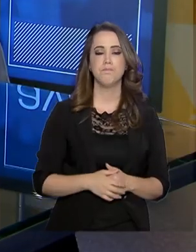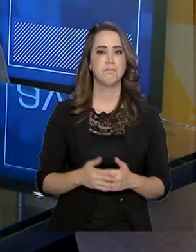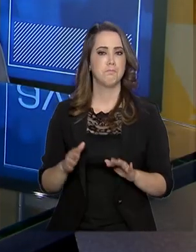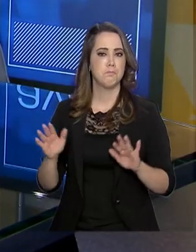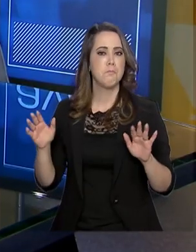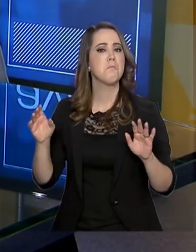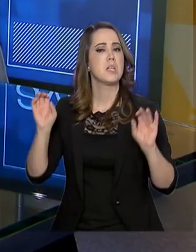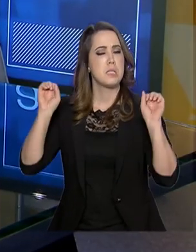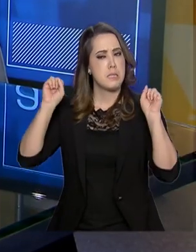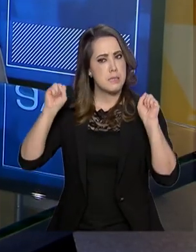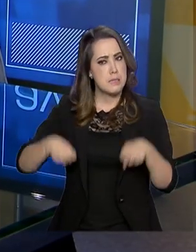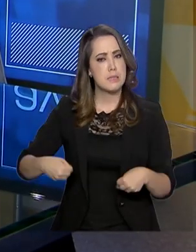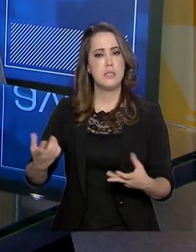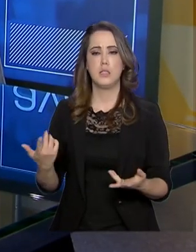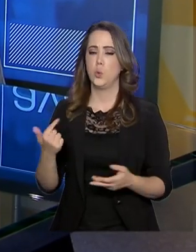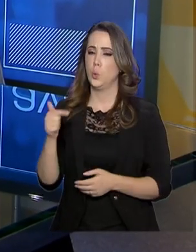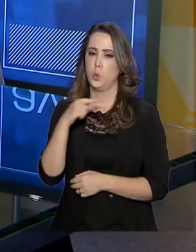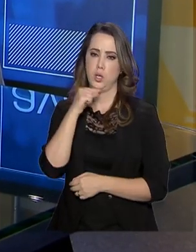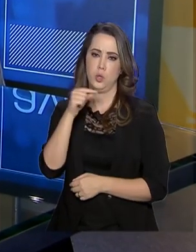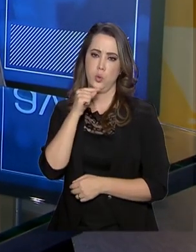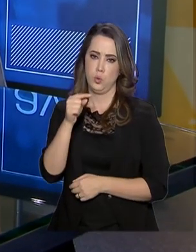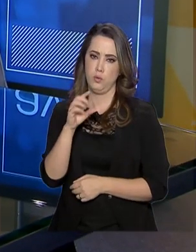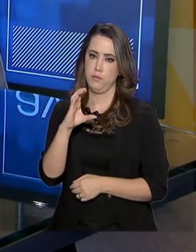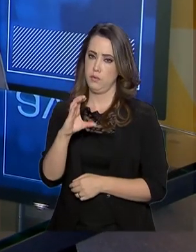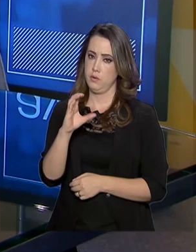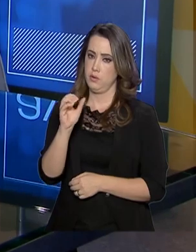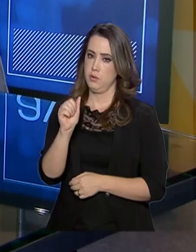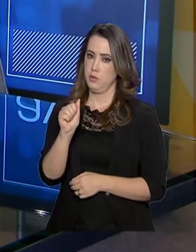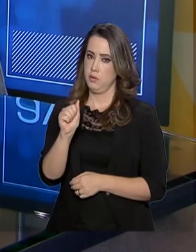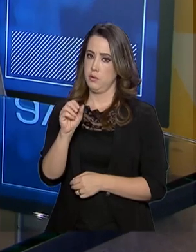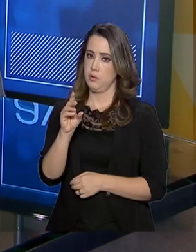O Cadastro Único, que é o Cade Único, como a gente chama,